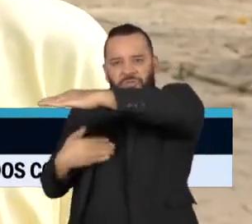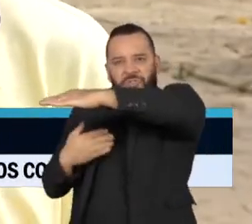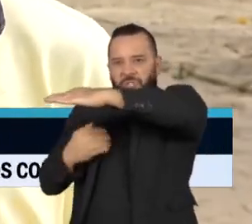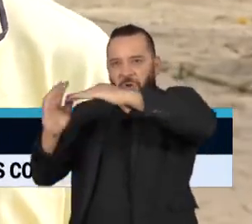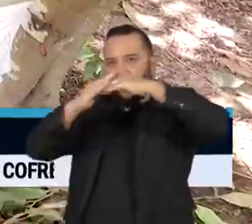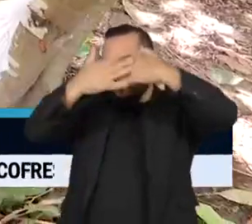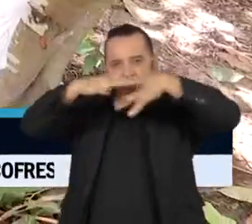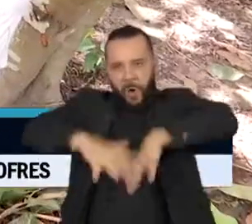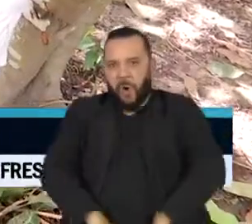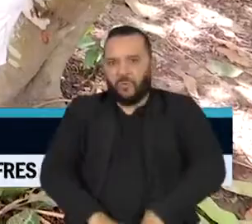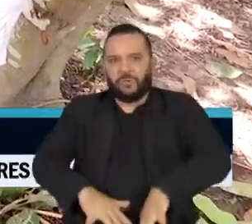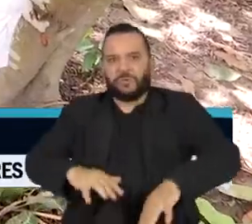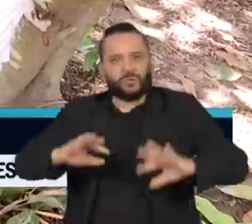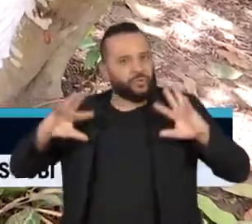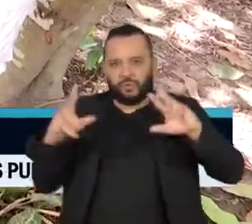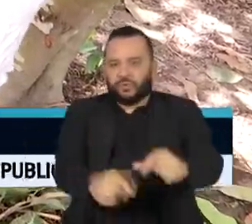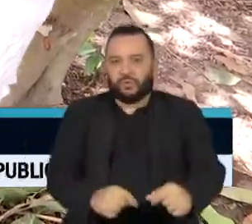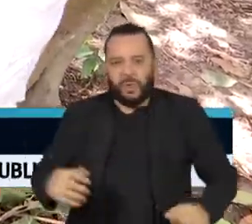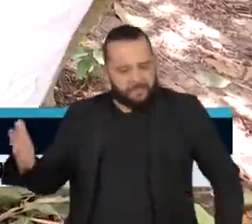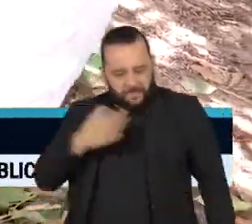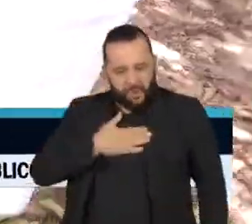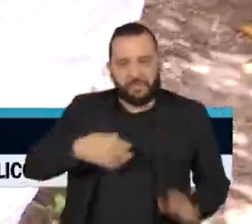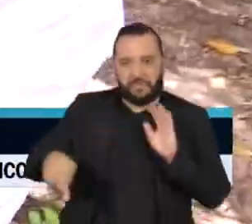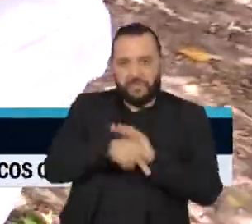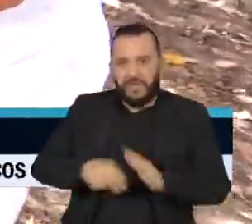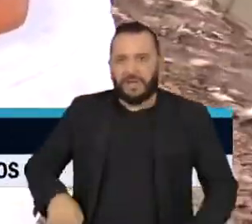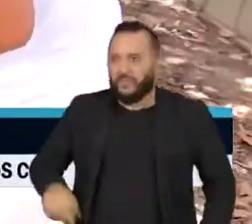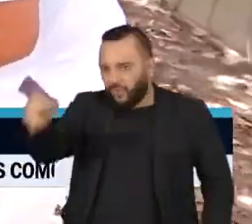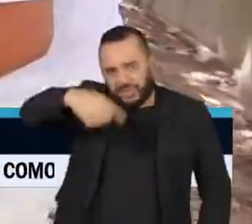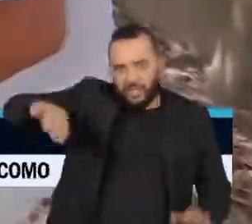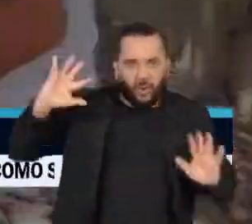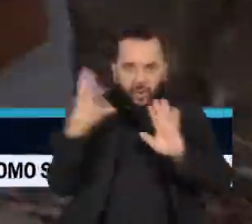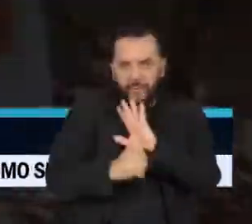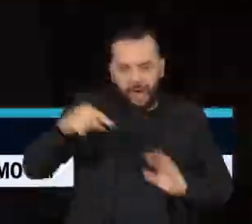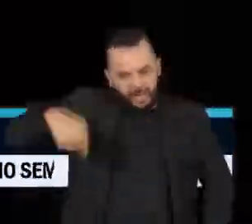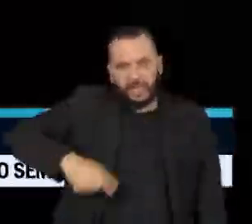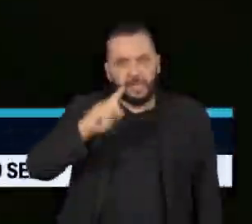madeireira e saí tudinho. Aqui é a minha terra, não é de rousseira, não.